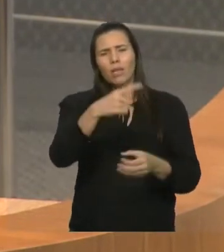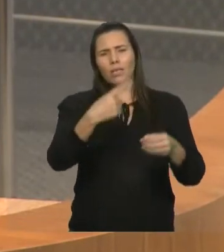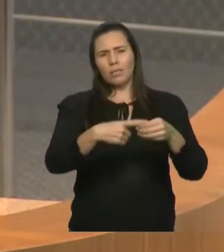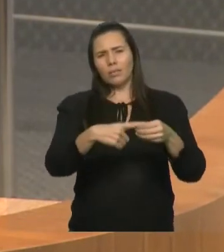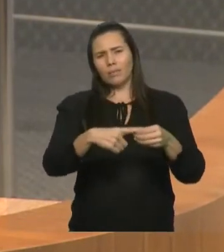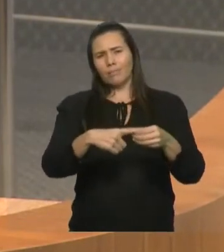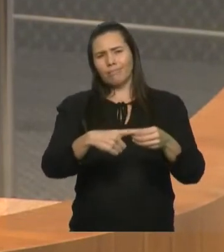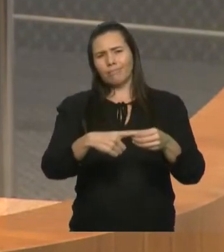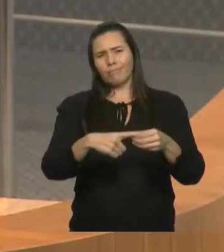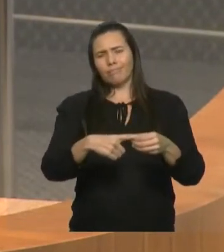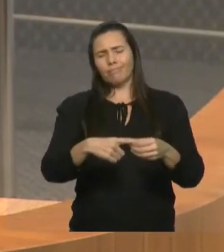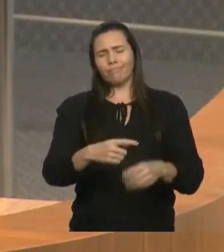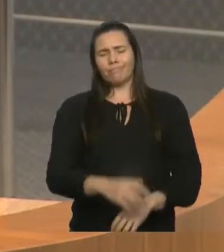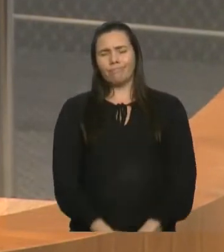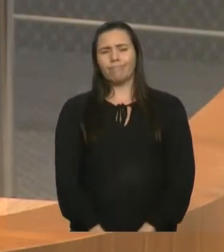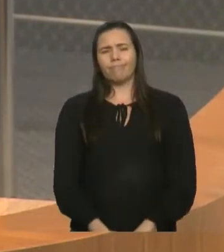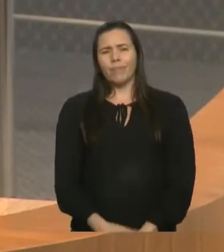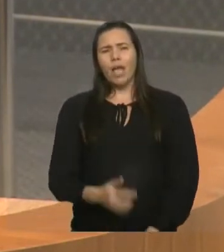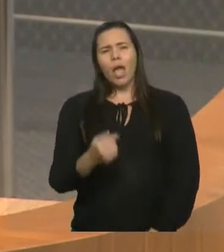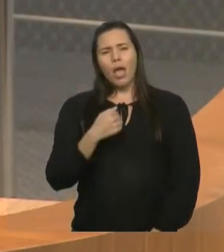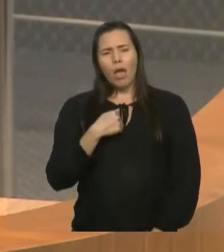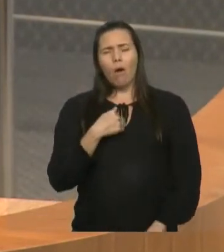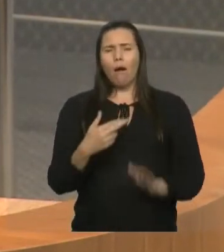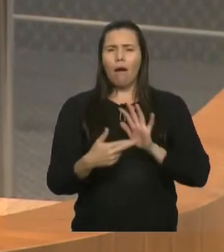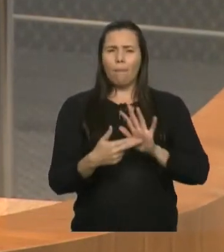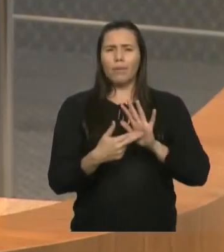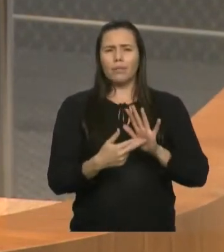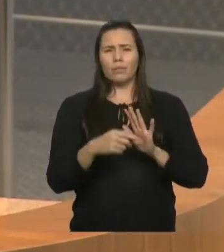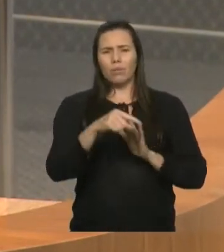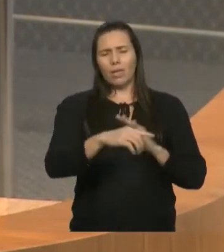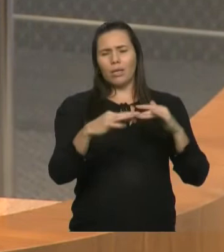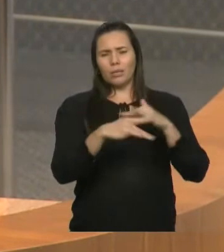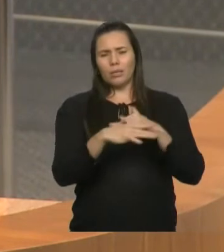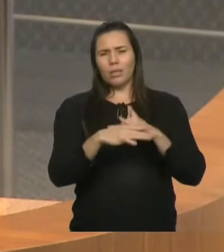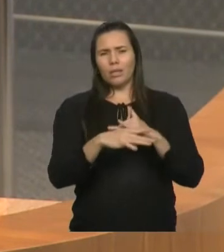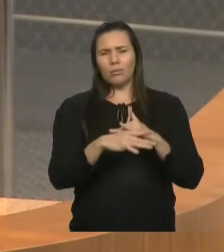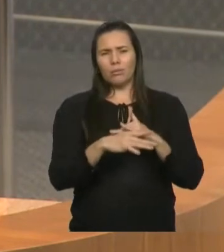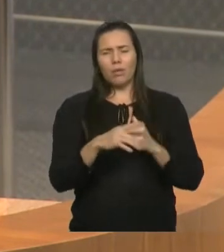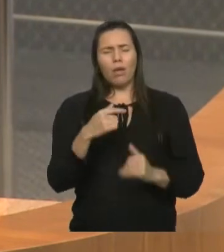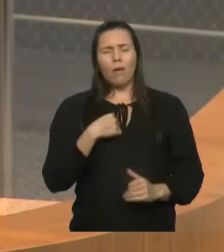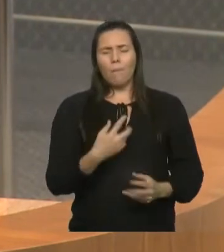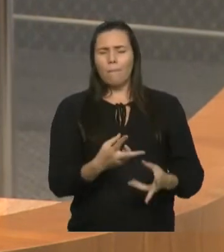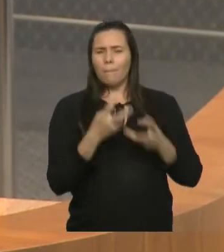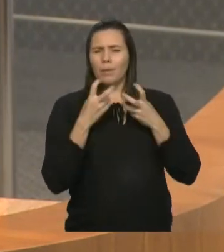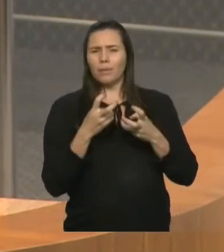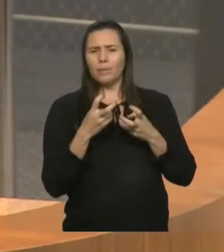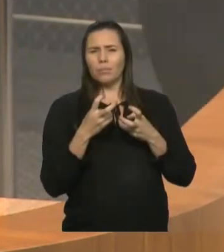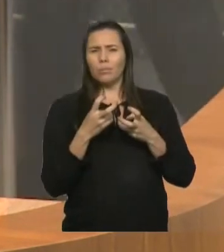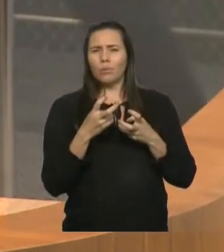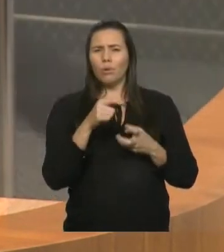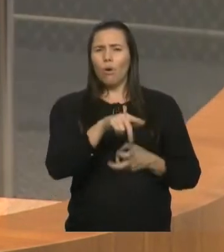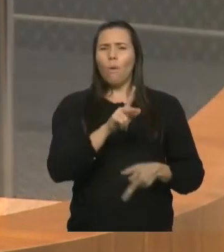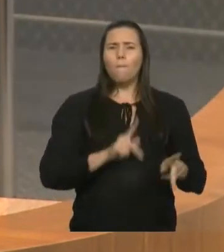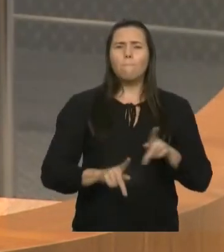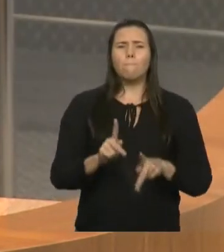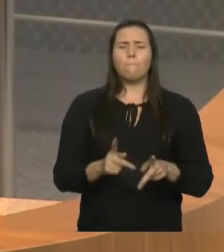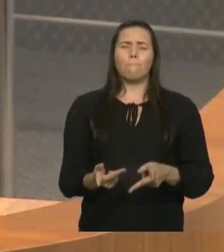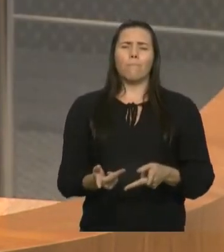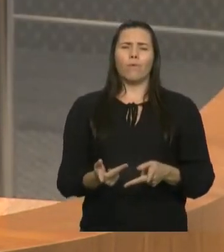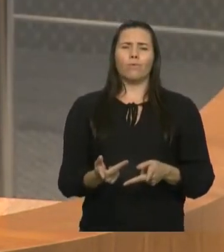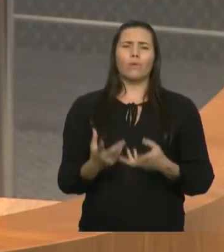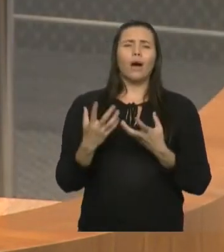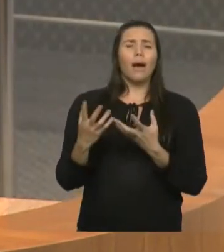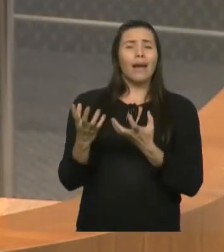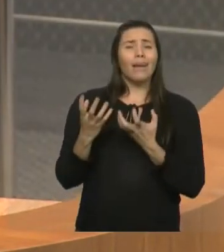minha cidade. E eu vejo o anseio da população em receber logo esse veículo, que poderá salvar